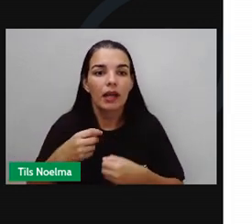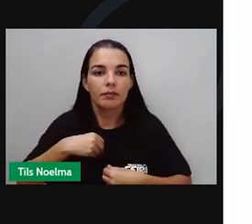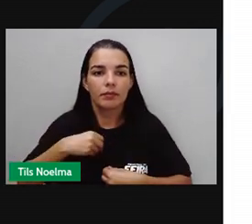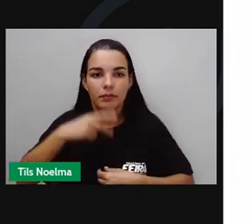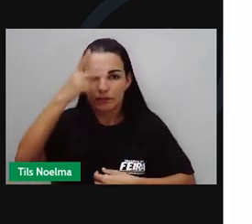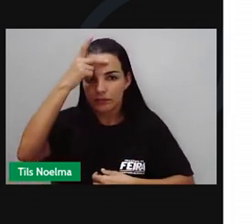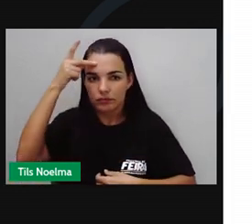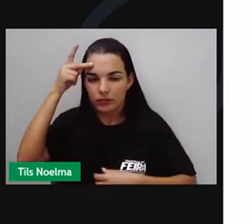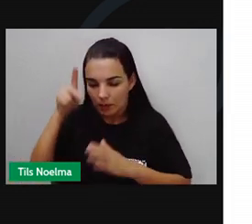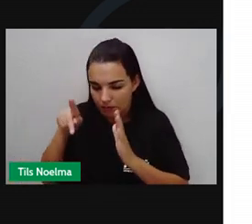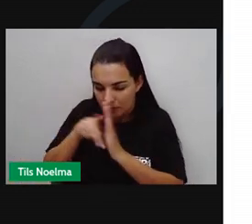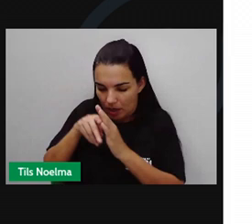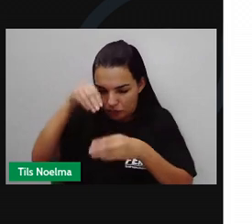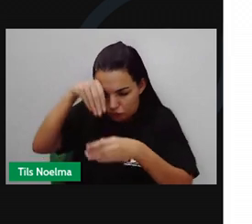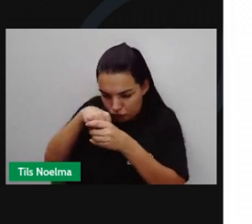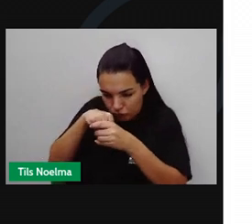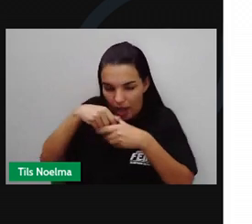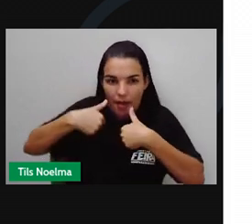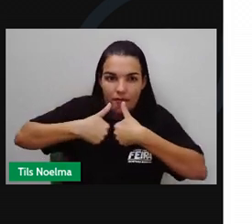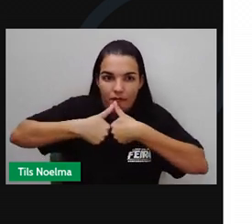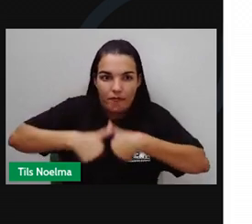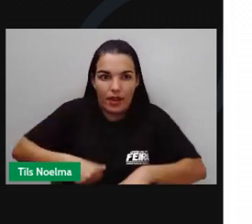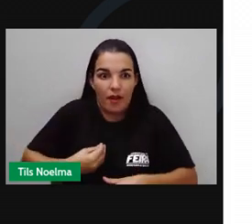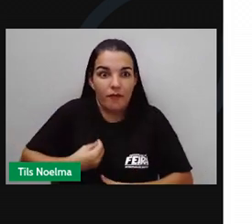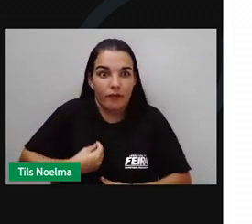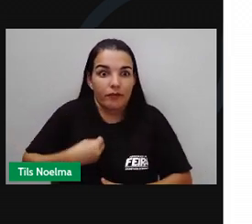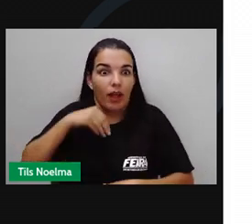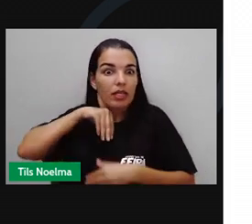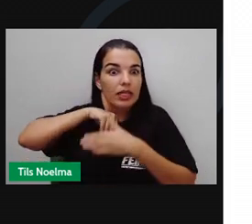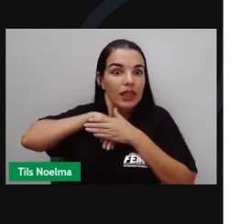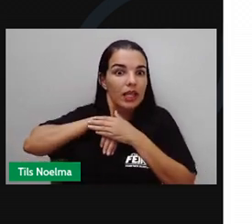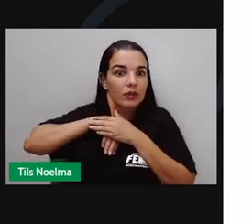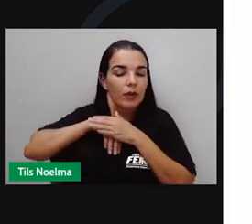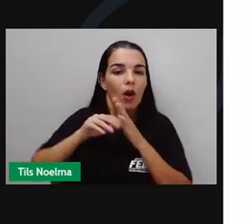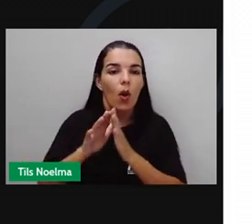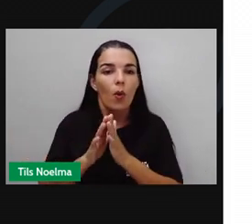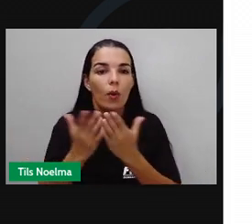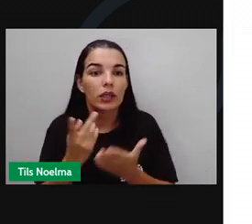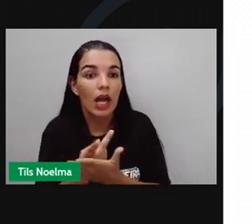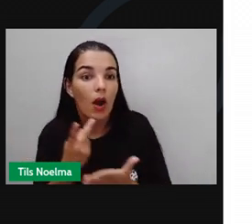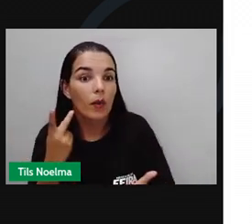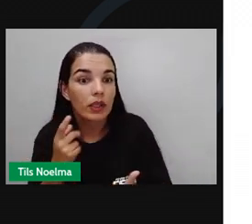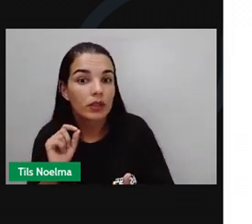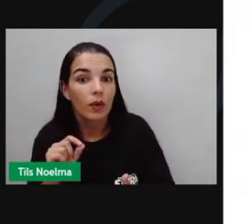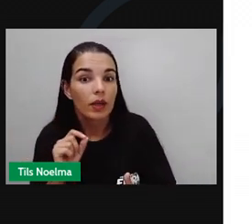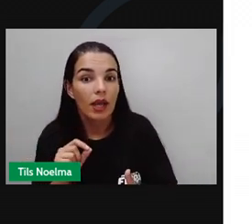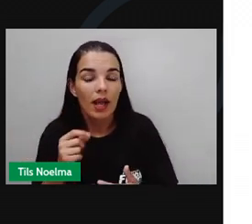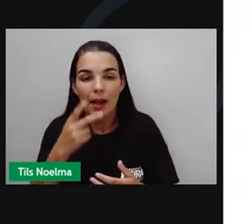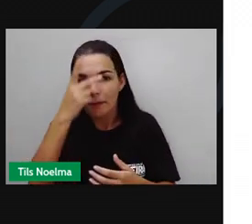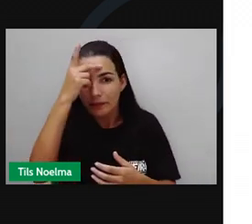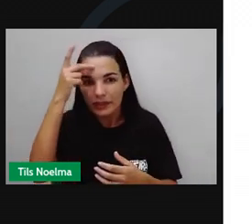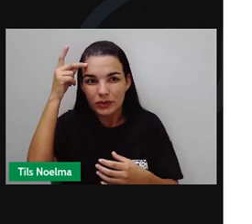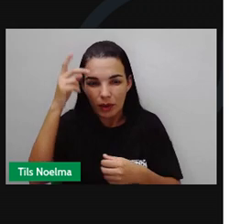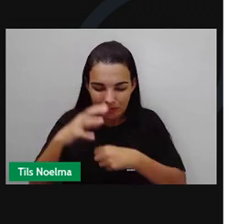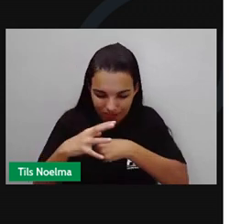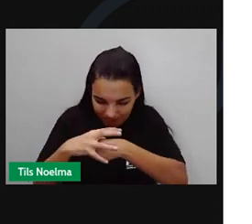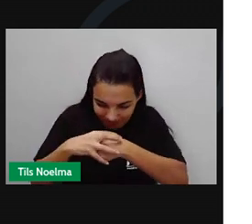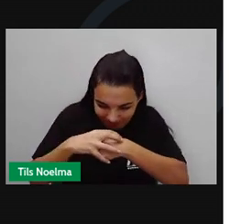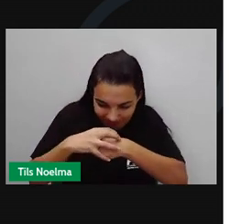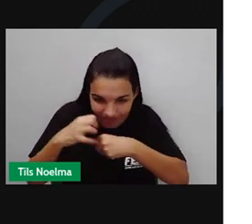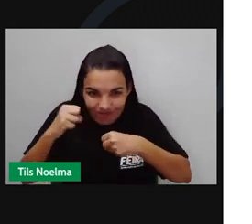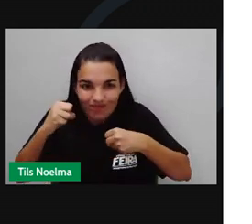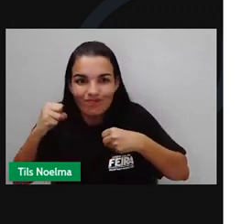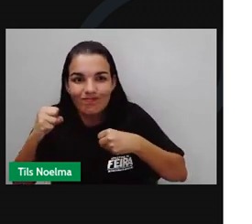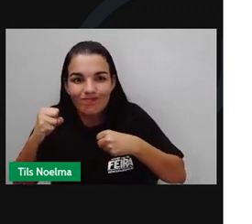ou seja, um ser vivo no qual eles possam viver. Quando isso acontece, o hospedeiro é infectado pelo vírus. A